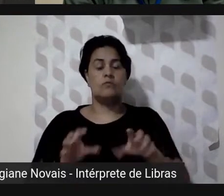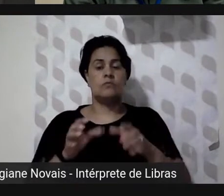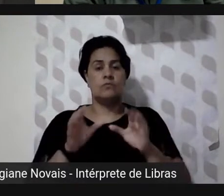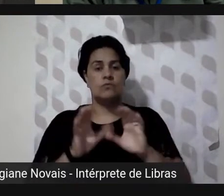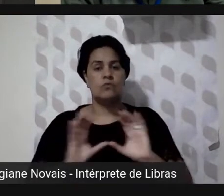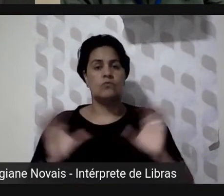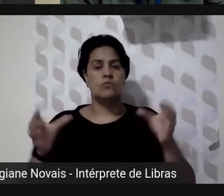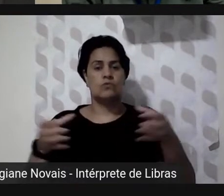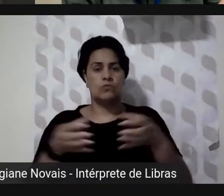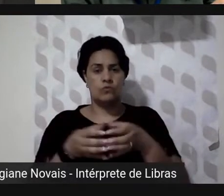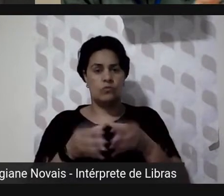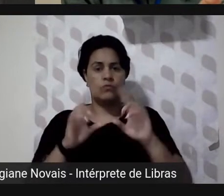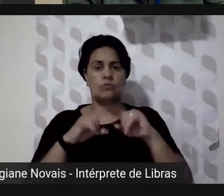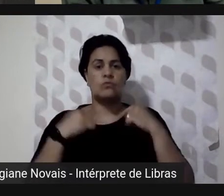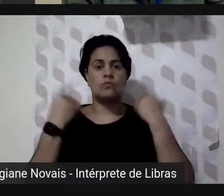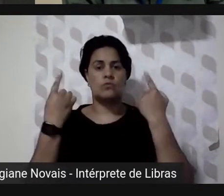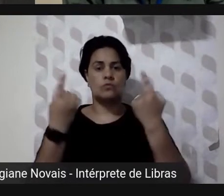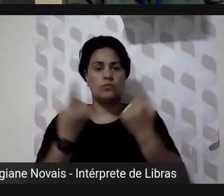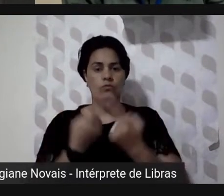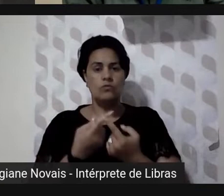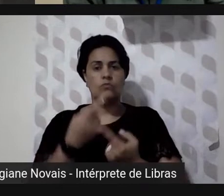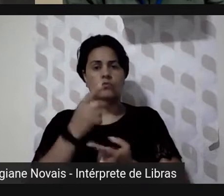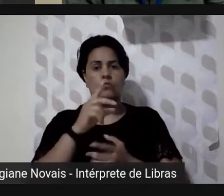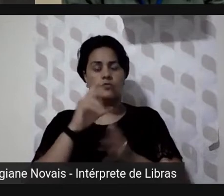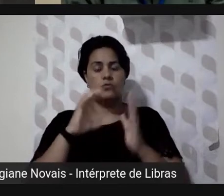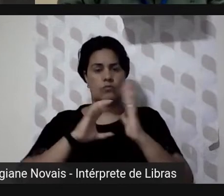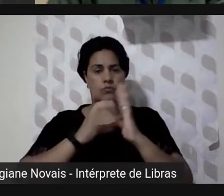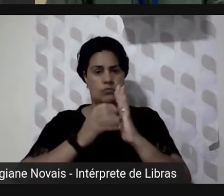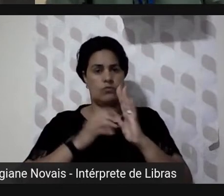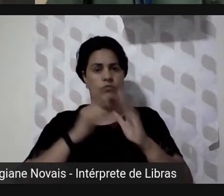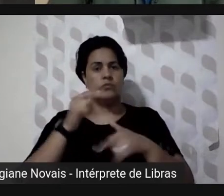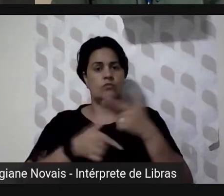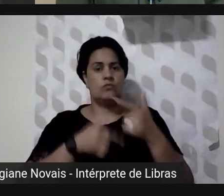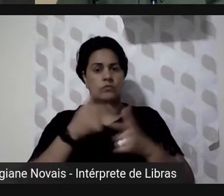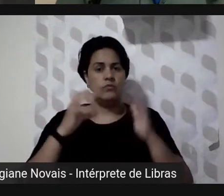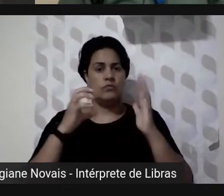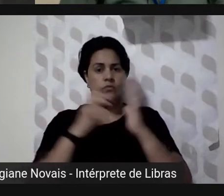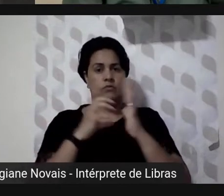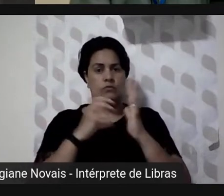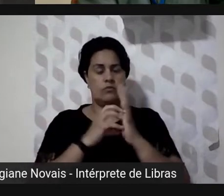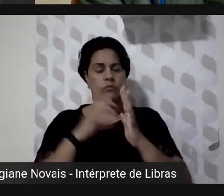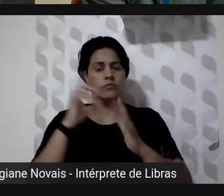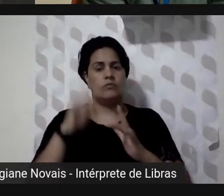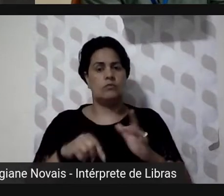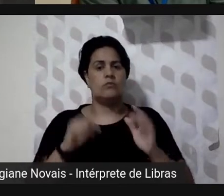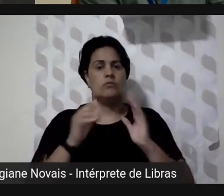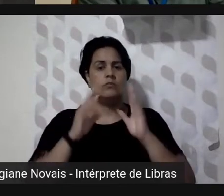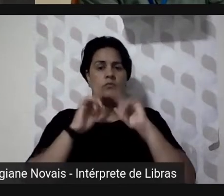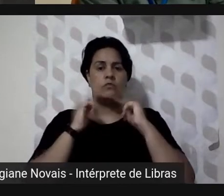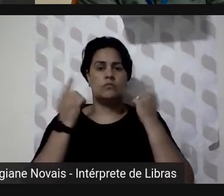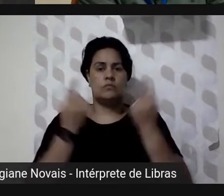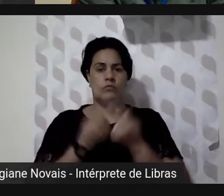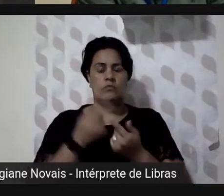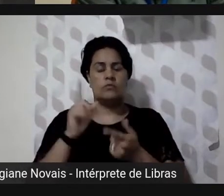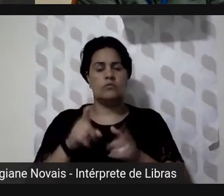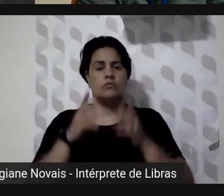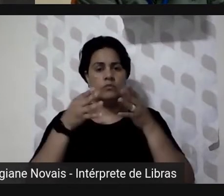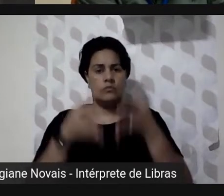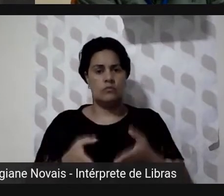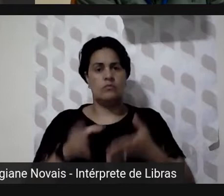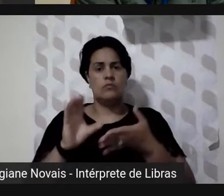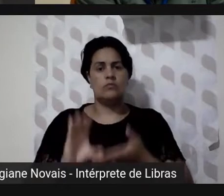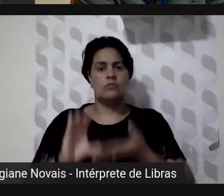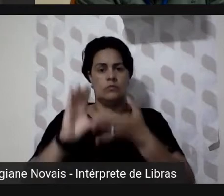reunião de servidores da comissão de legislação participativa consultores e